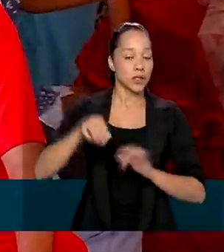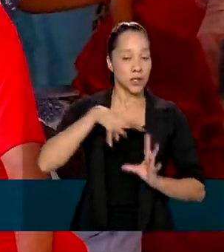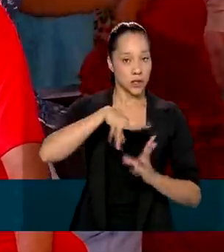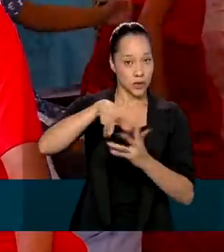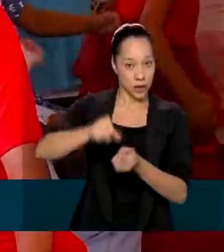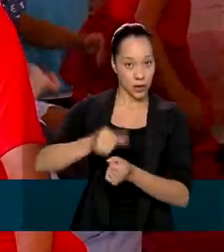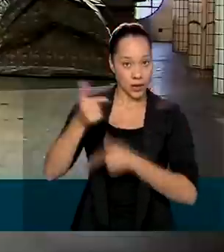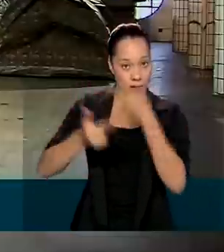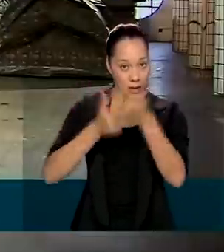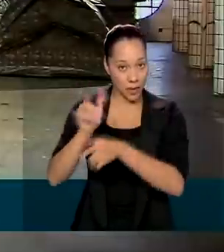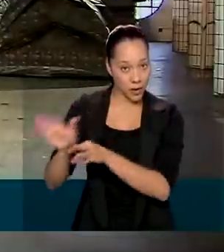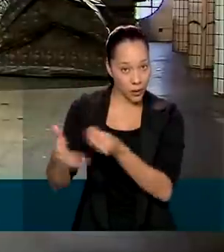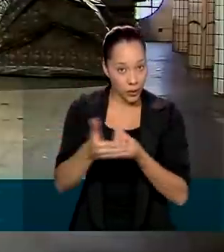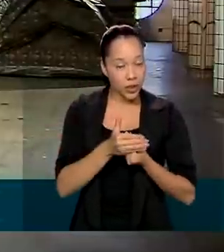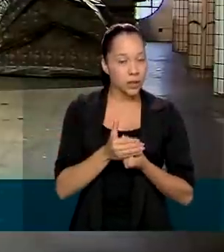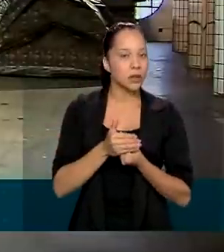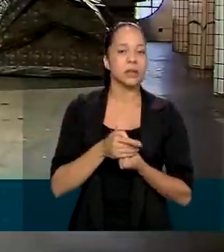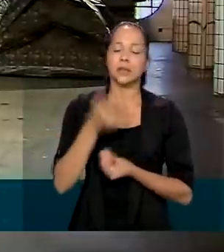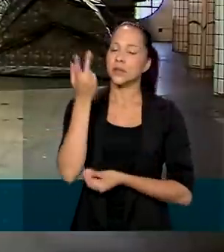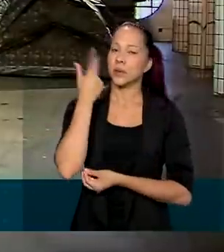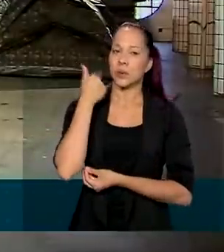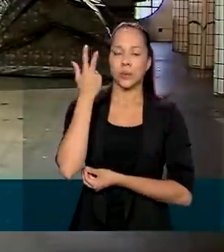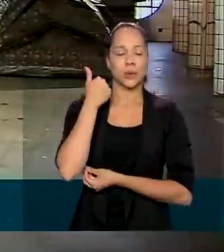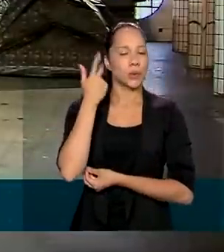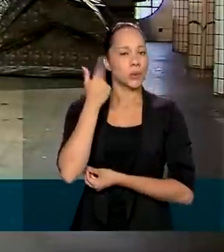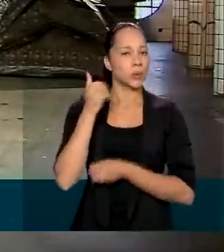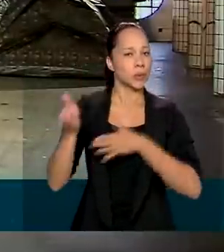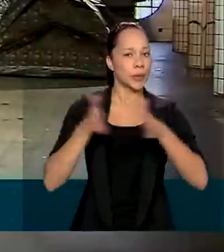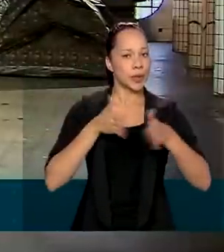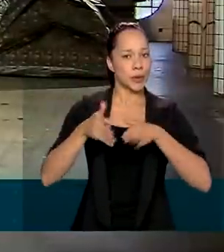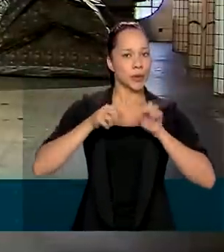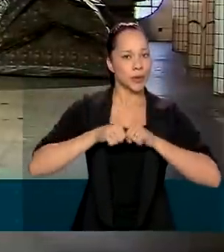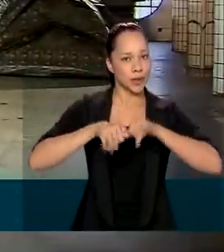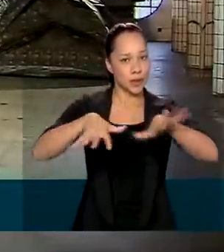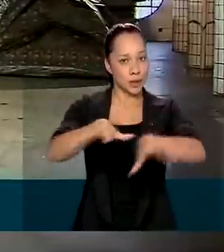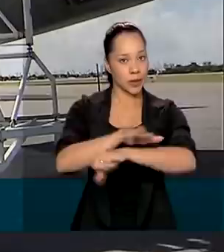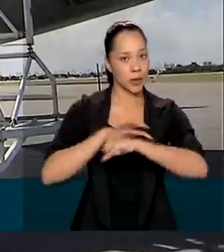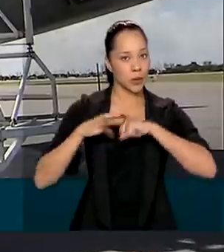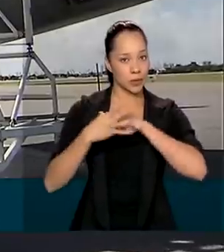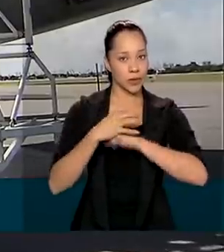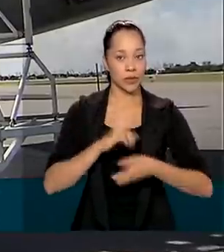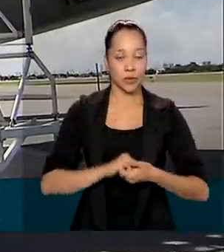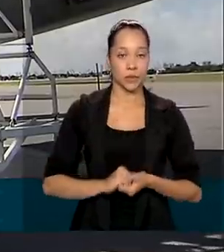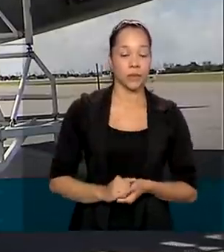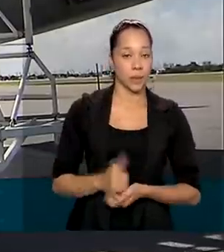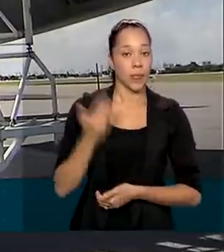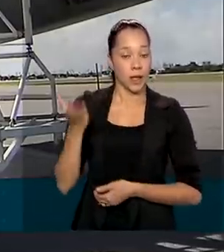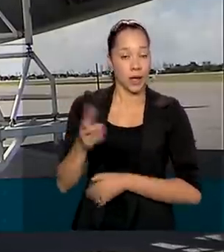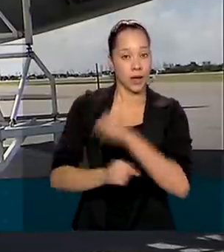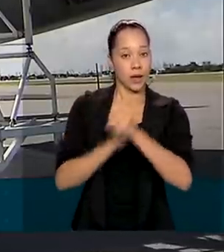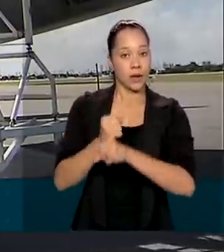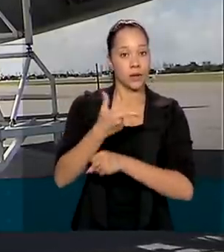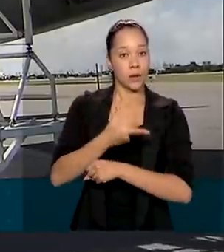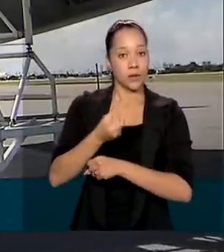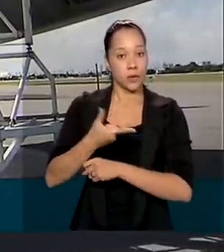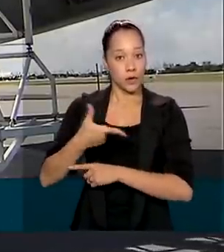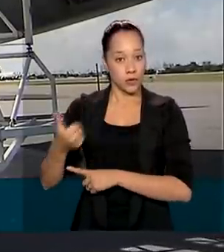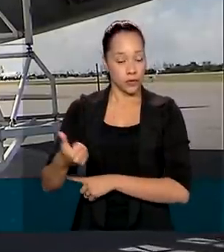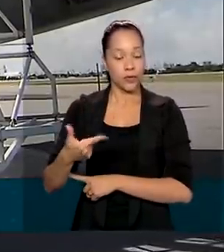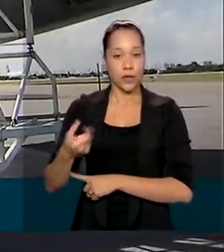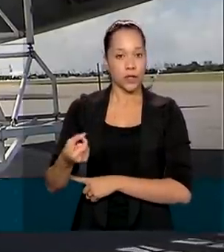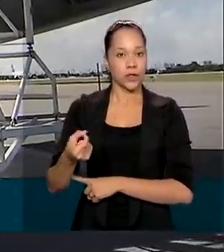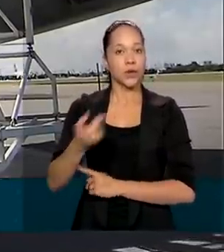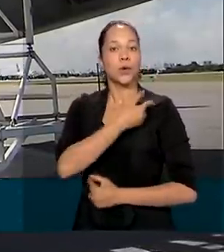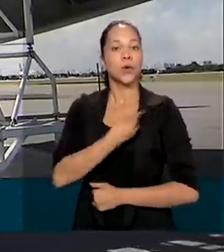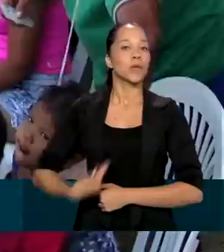Acolhida funcionou normalmente durante a pandemia da Covid-19. E em 2020, o governo